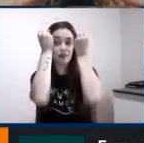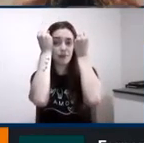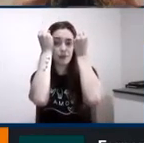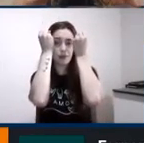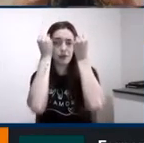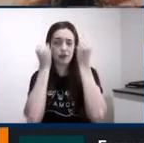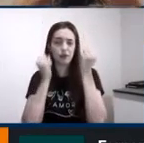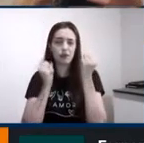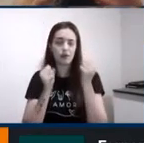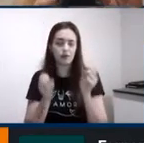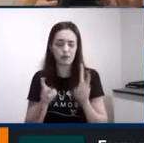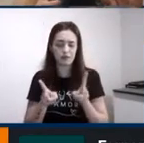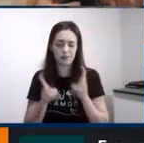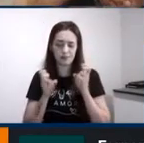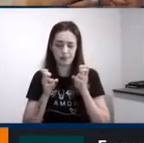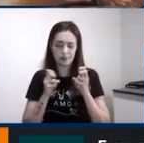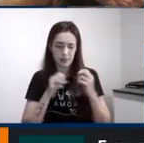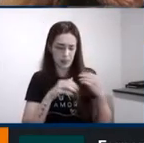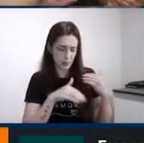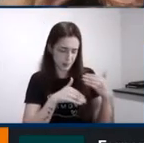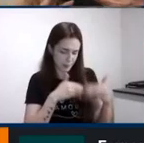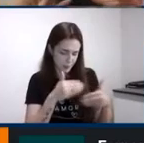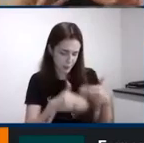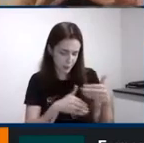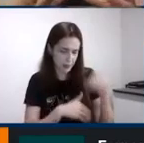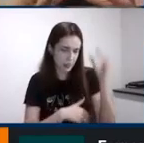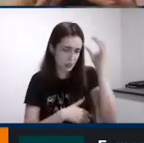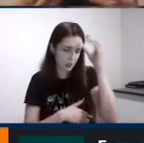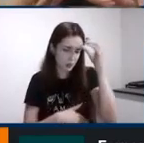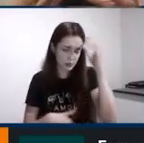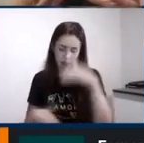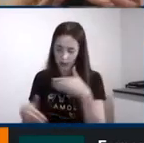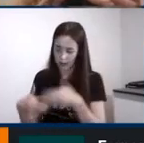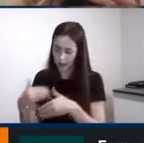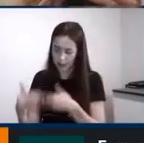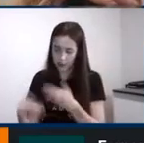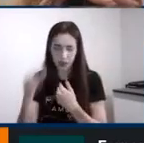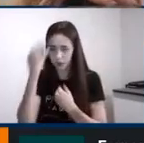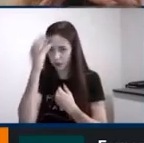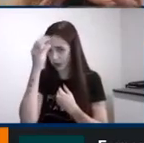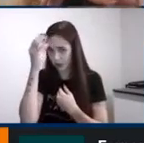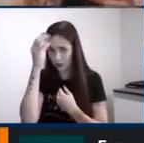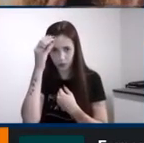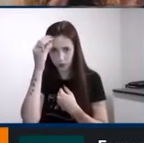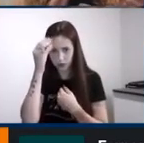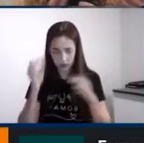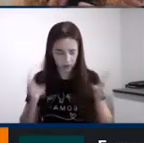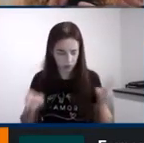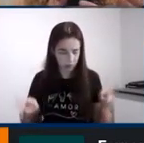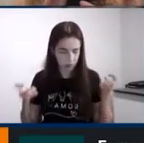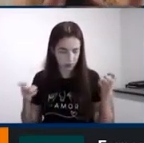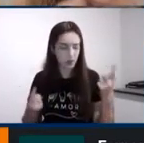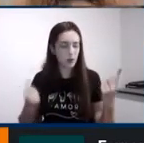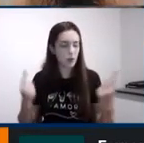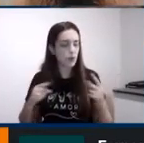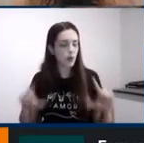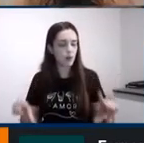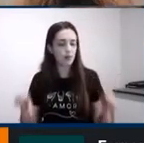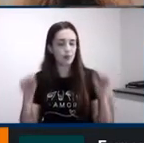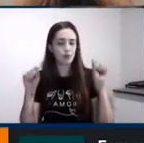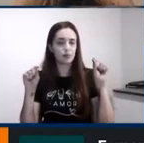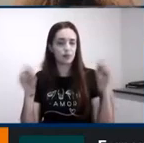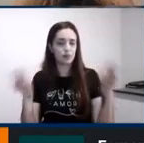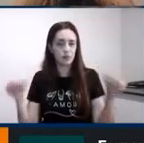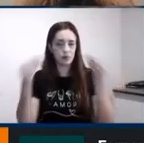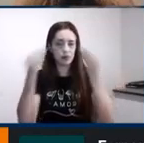entre processos mais conscientes e processos nem tão conscientes assim ele vai ver se aquilo vale a pena para